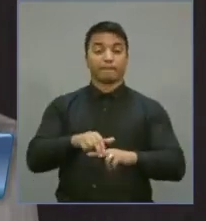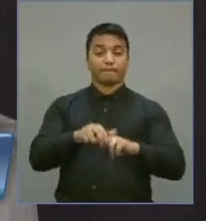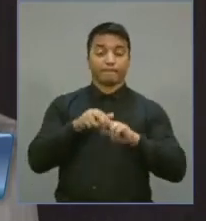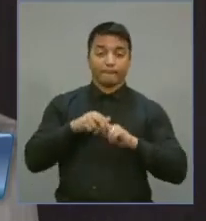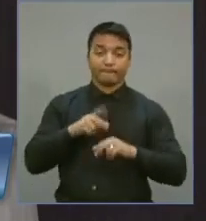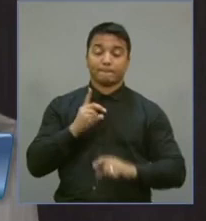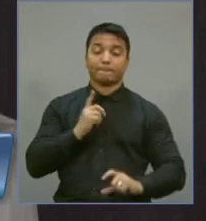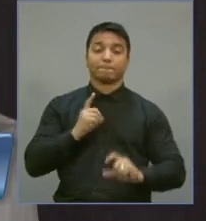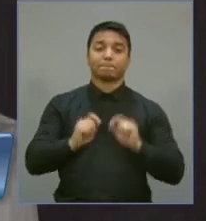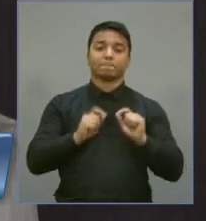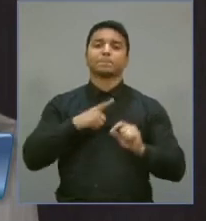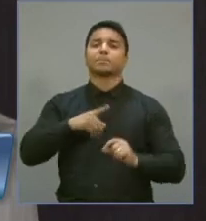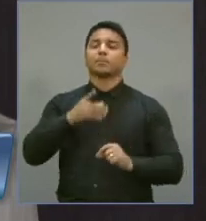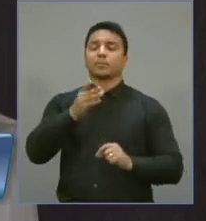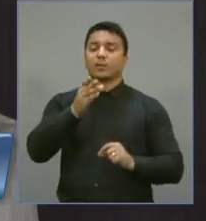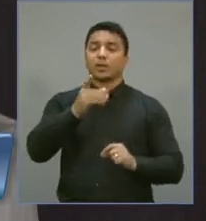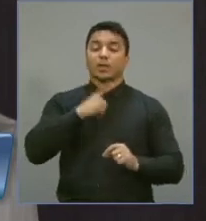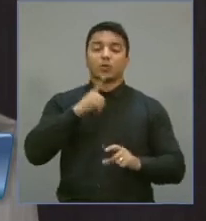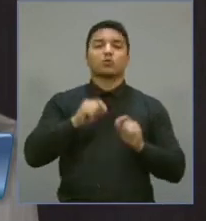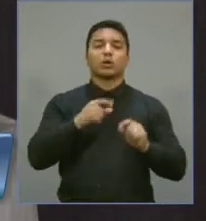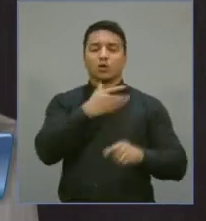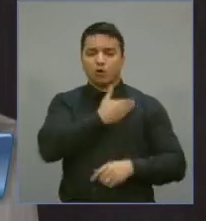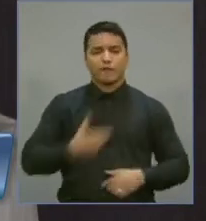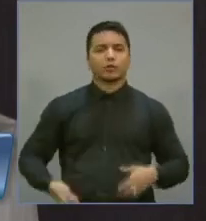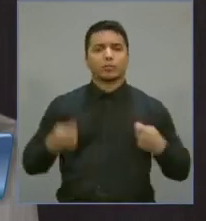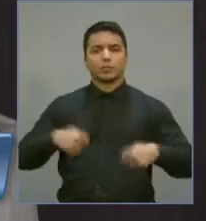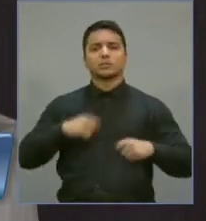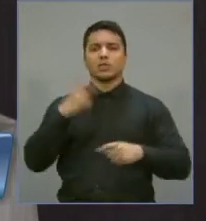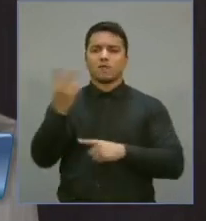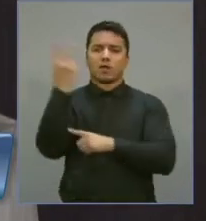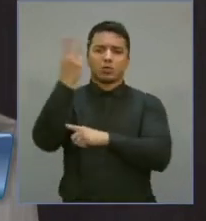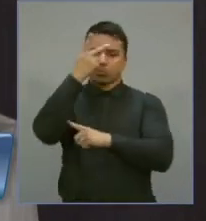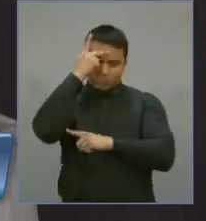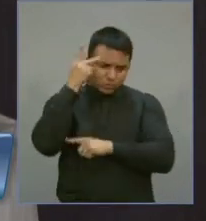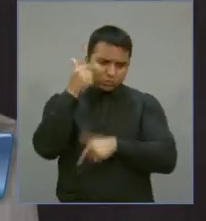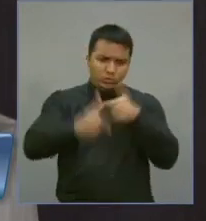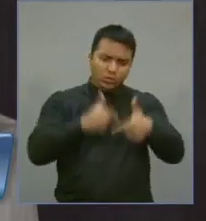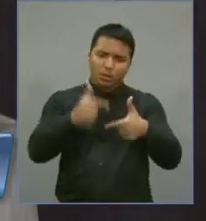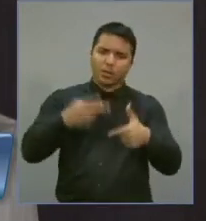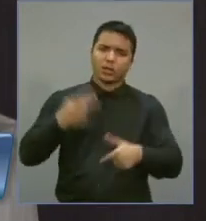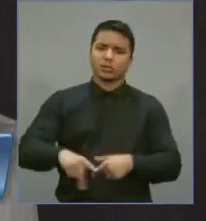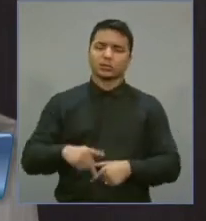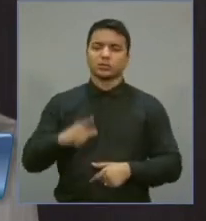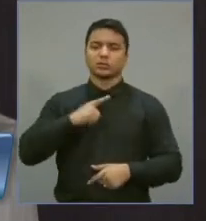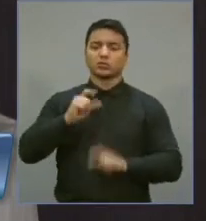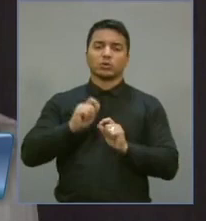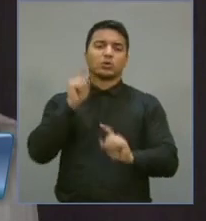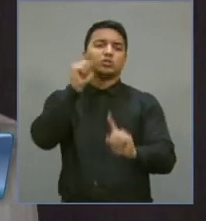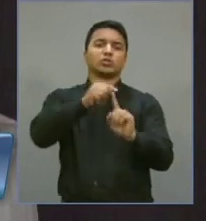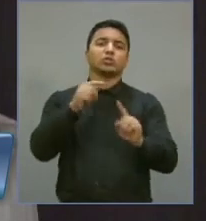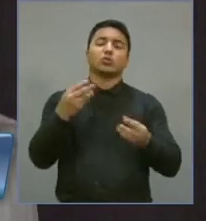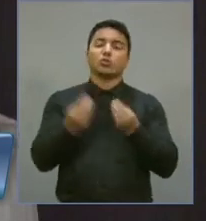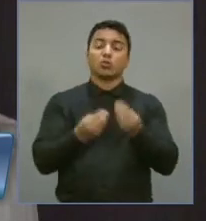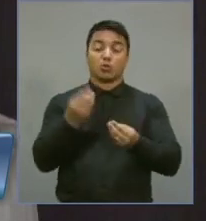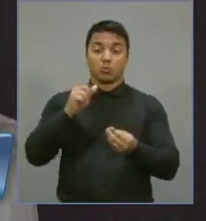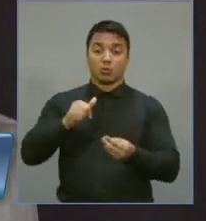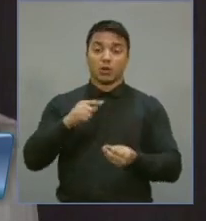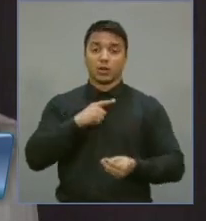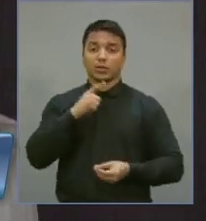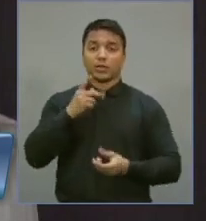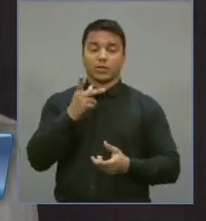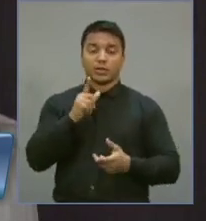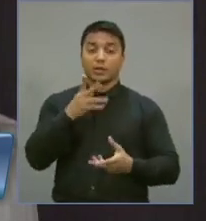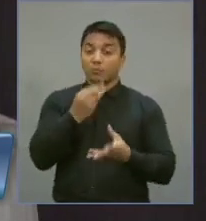que, Sua Excelência, governador valorize aqueles e aquelas que conquistam esses indicadores que muitas